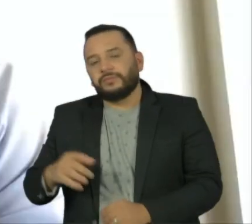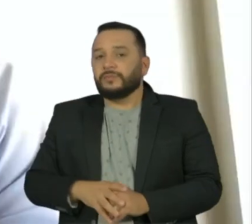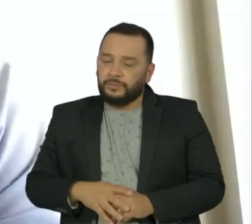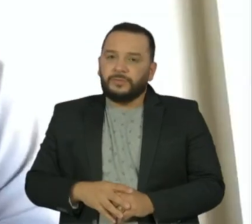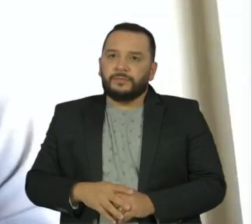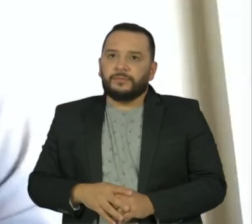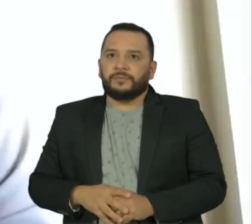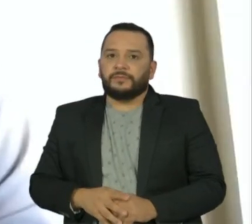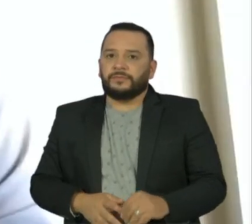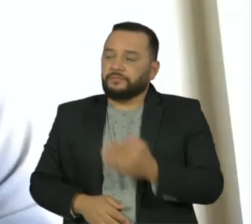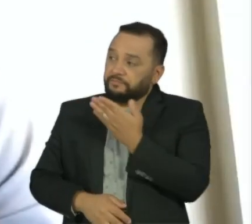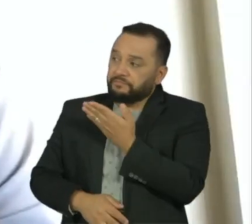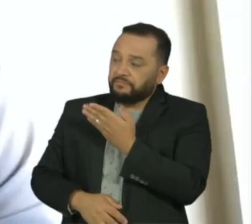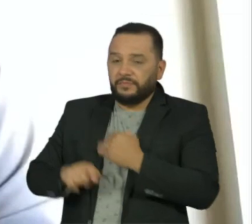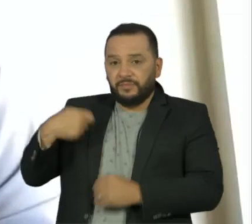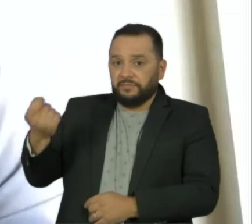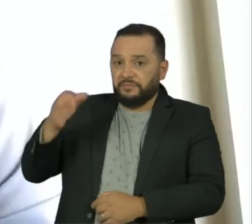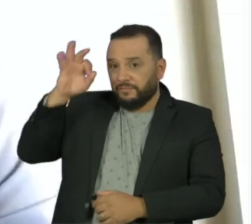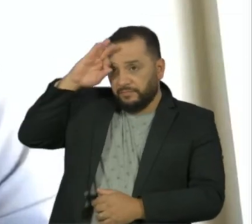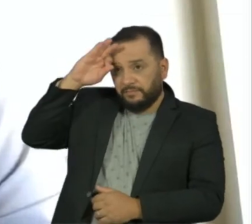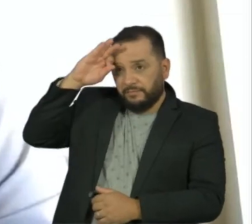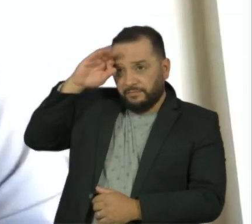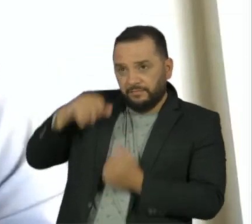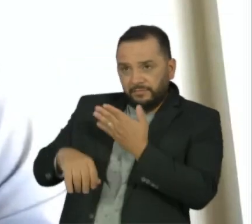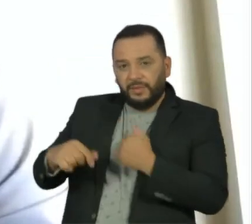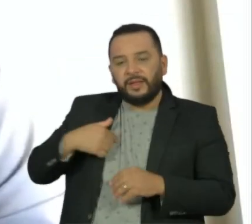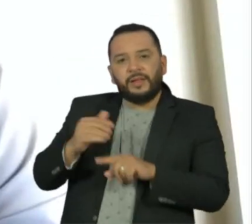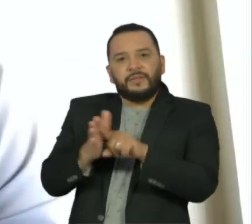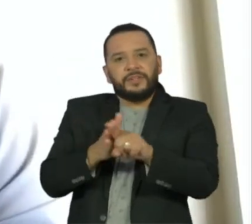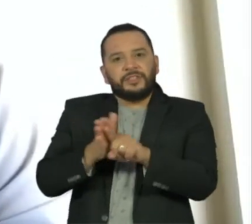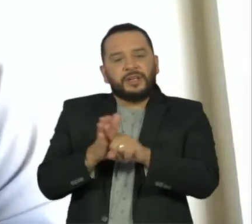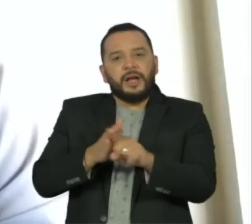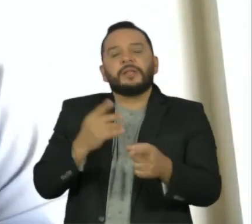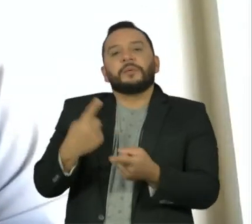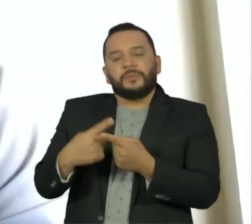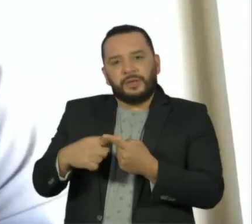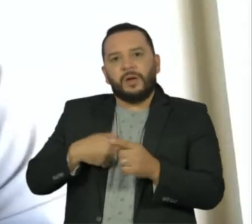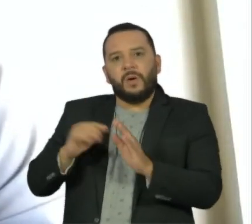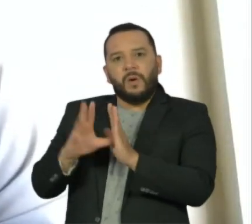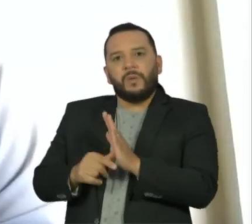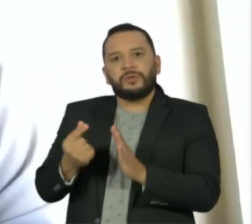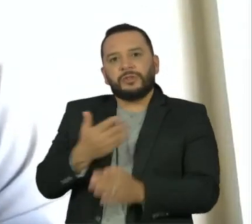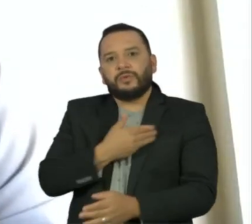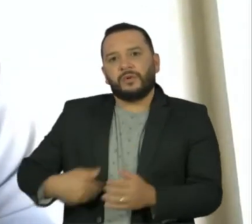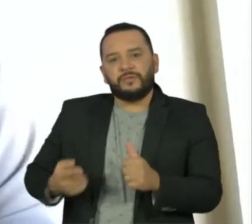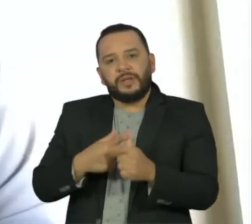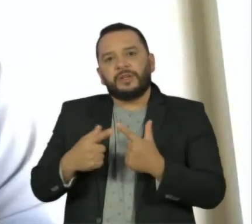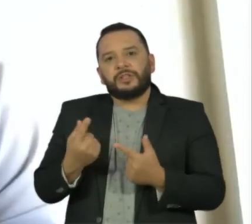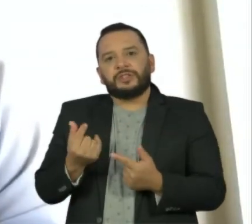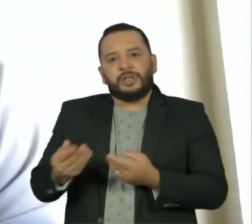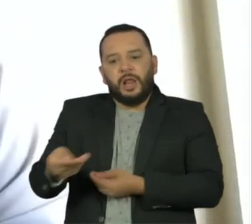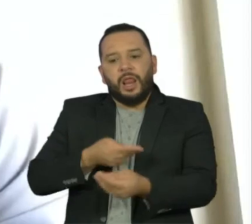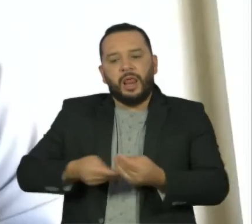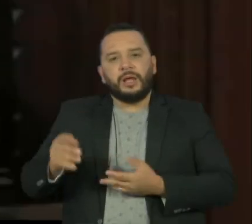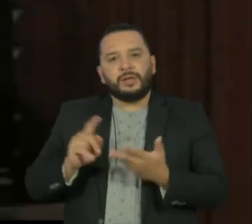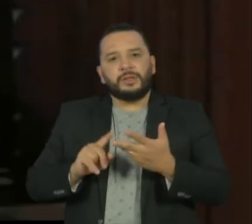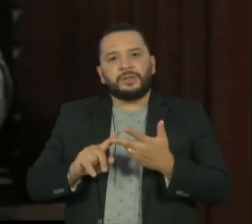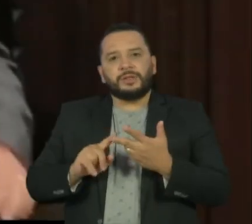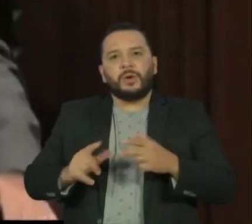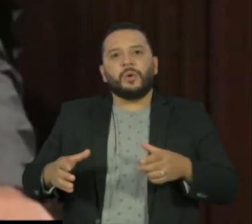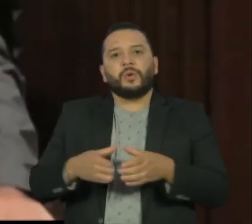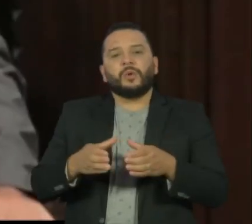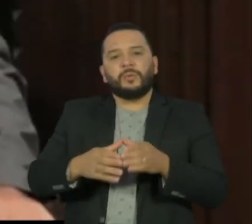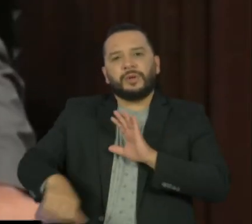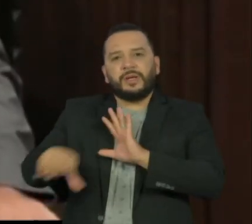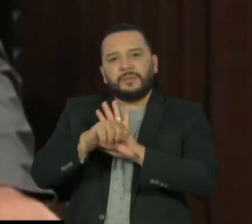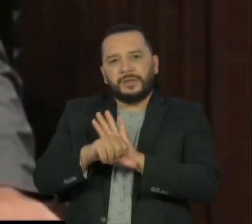Flávio Bolsonaro foi investigado por peculato, lavagem de dinheiro e organização criminosa em